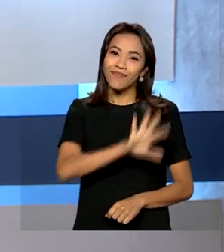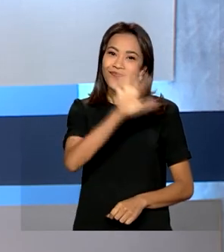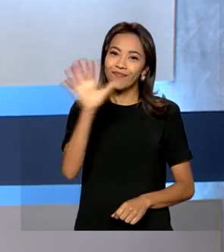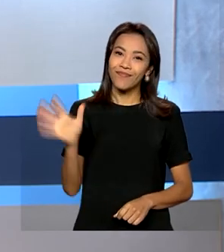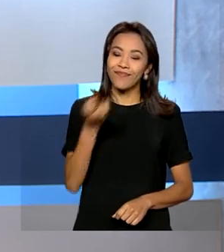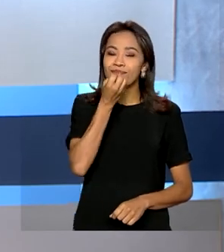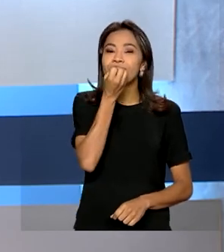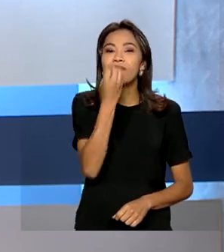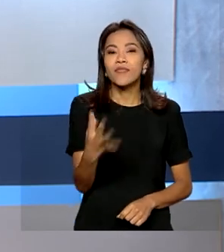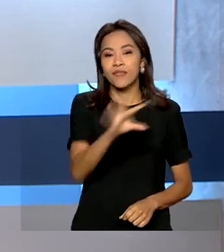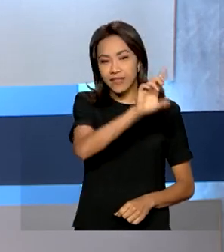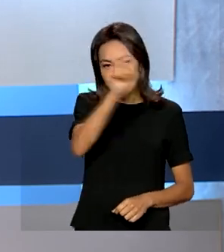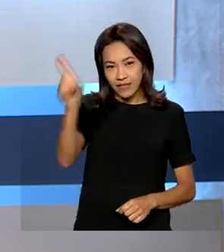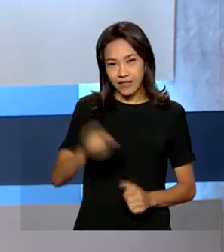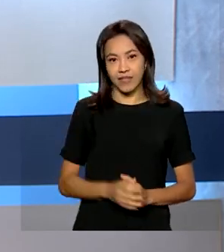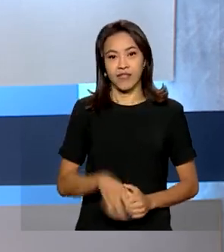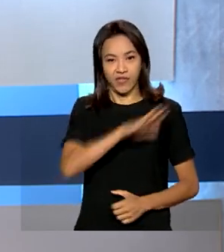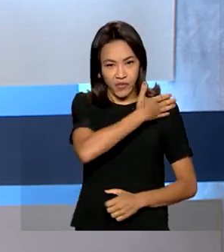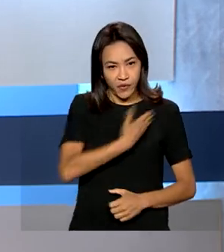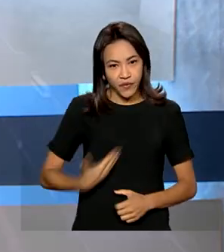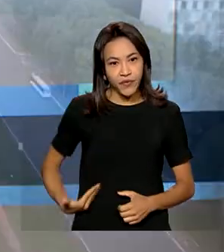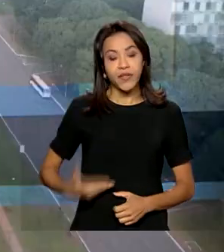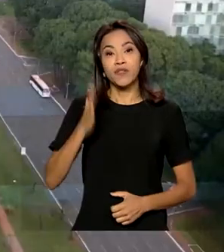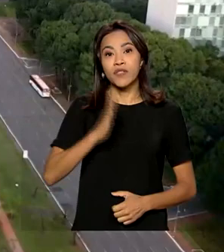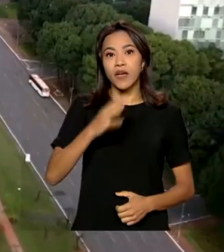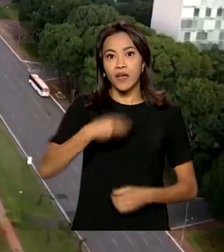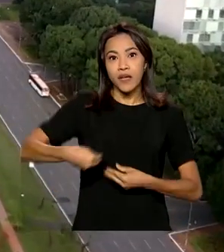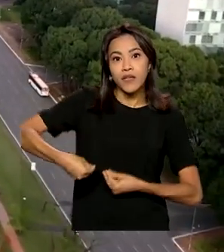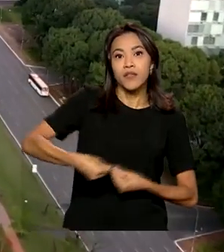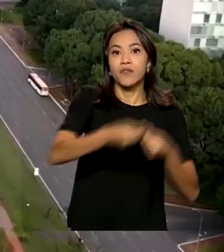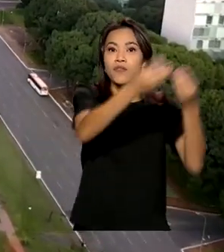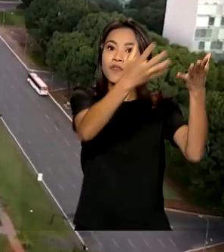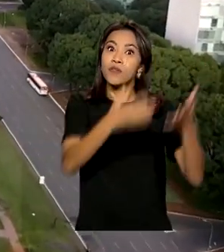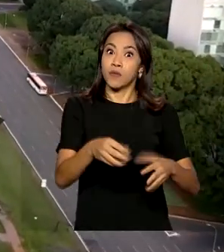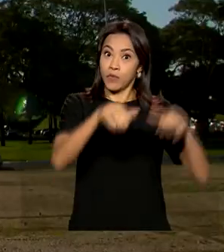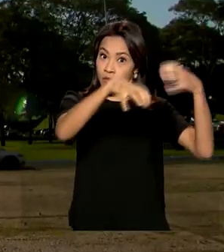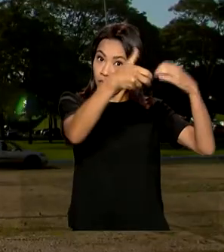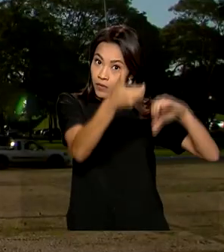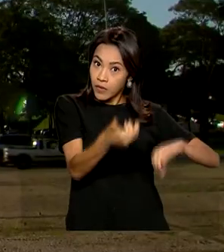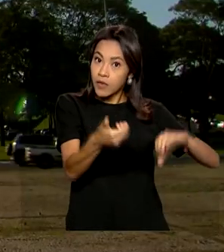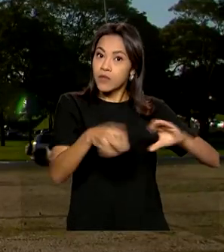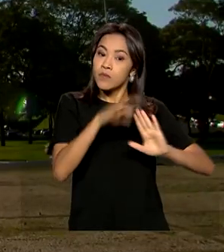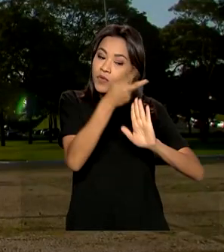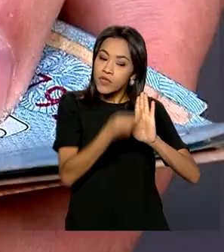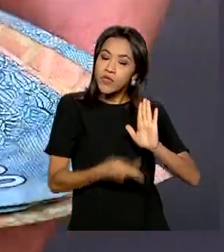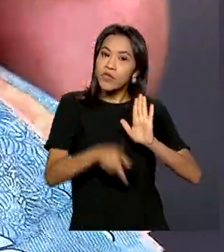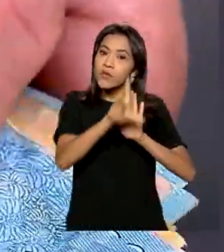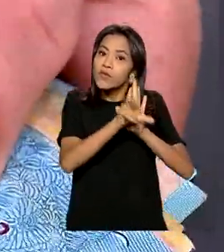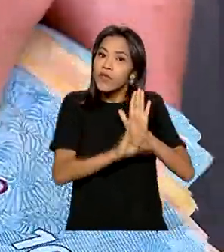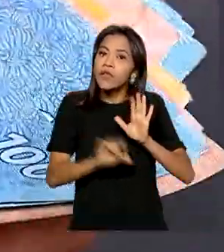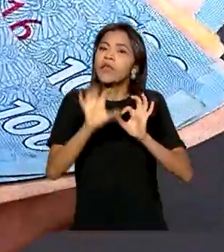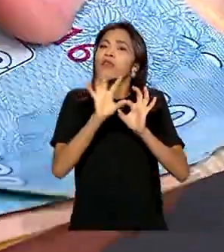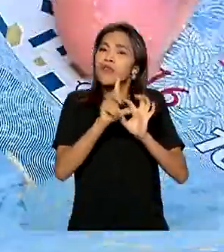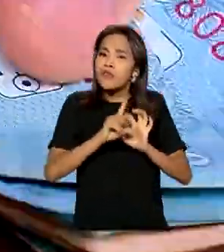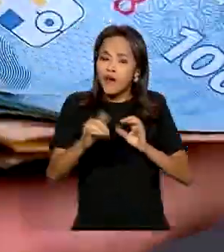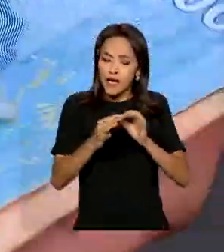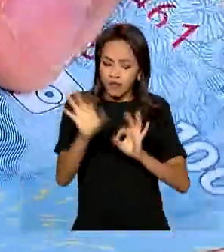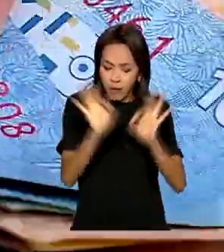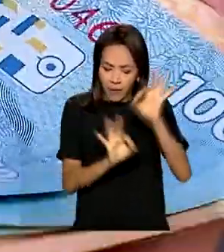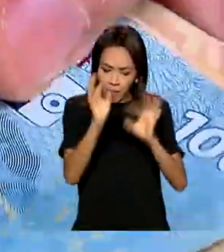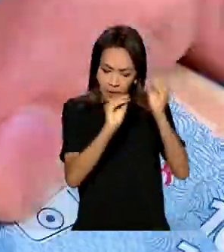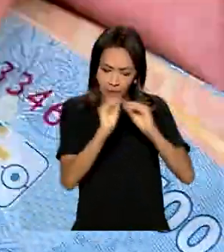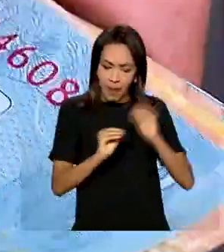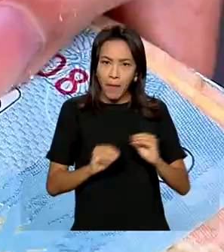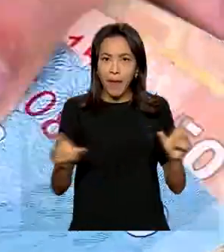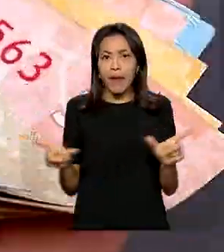Olá, bom dia! Governo envia ao Congresso projeto de lei que vai definir as bases do orçamento do próximo ano.